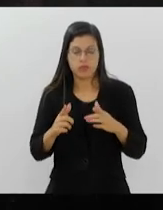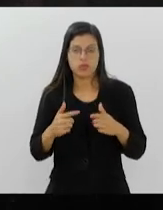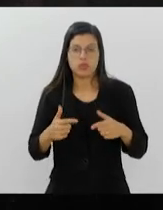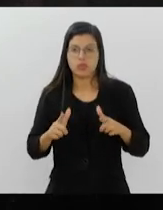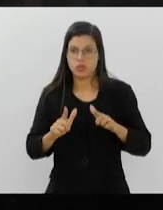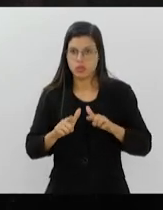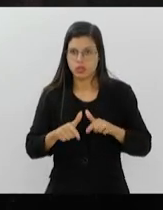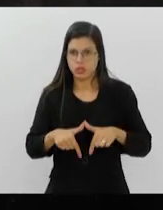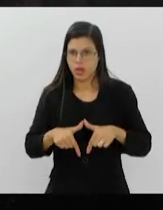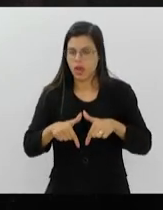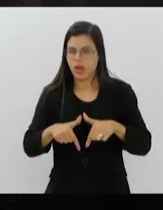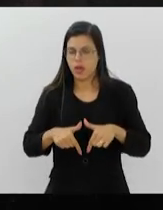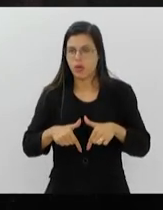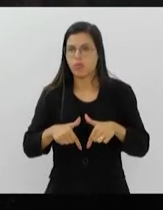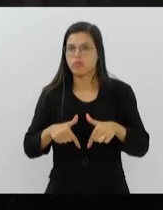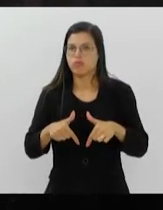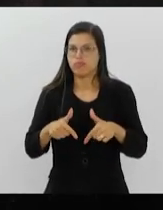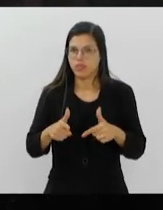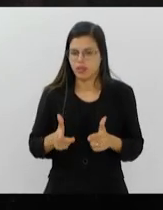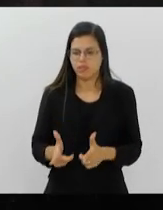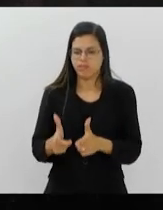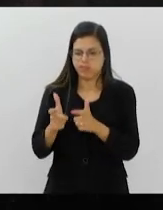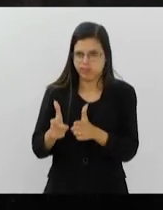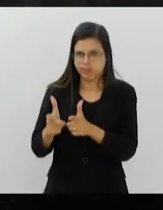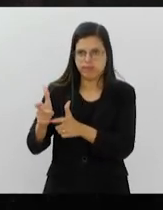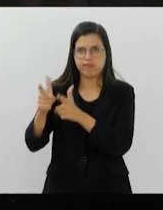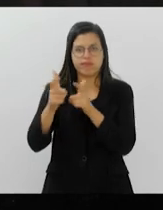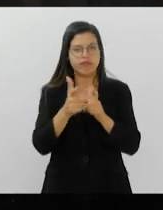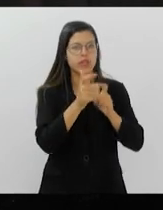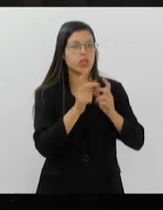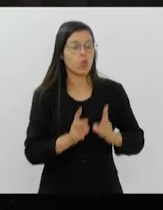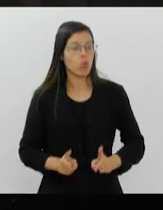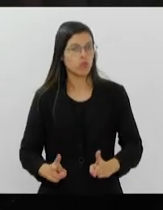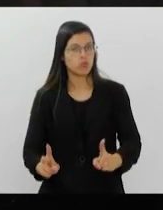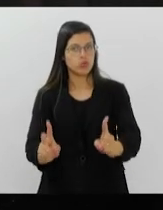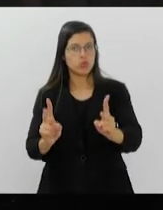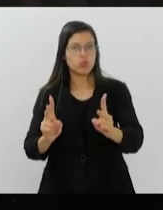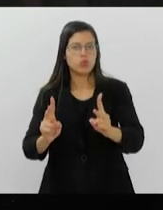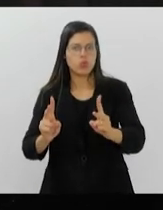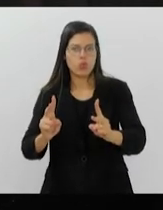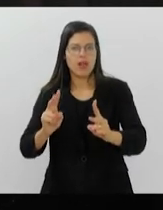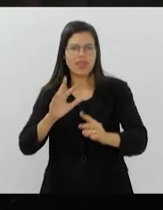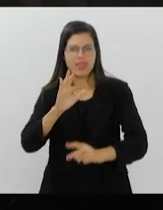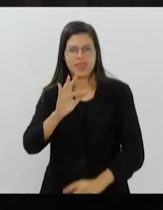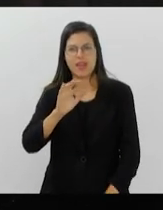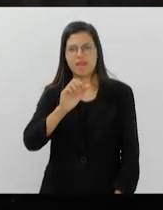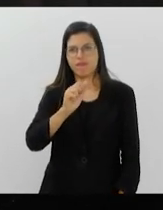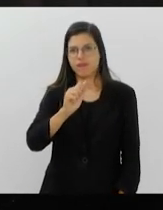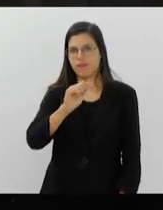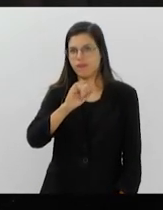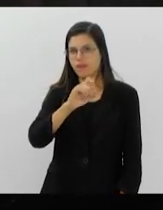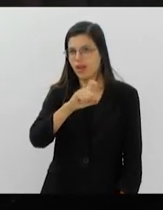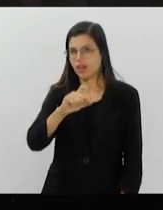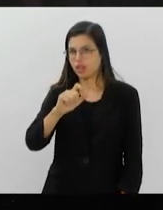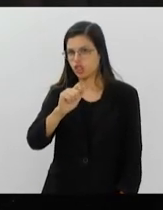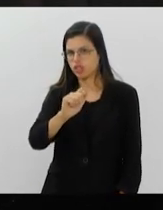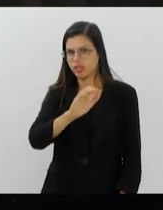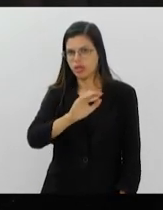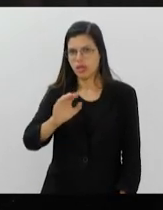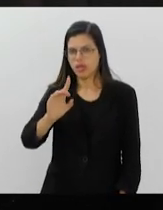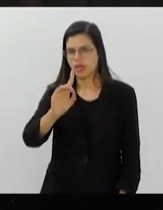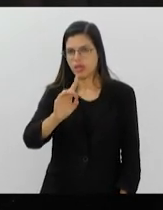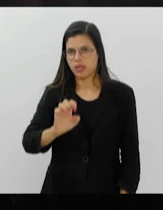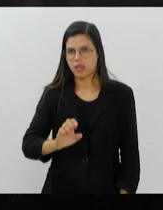bombardeios sucessivos e continuados na faixa de Gaza, mas também